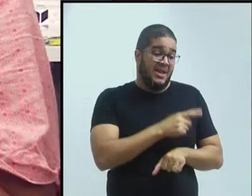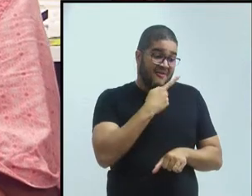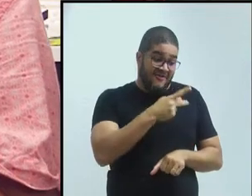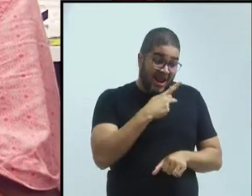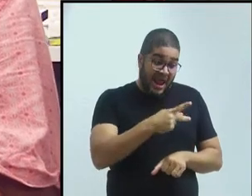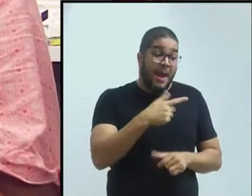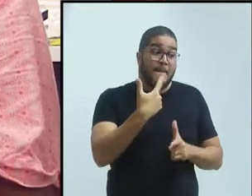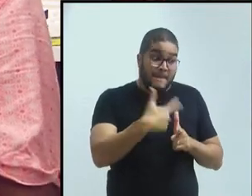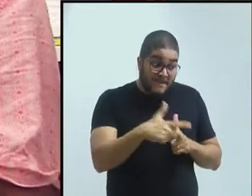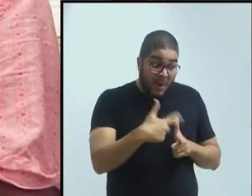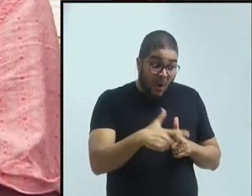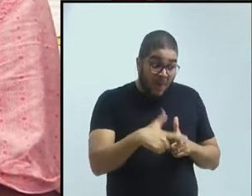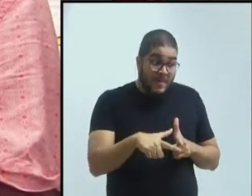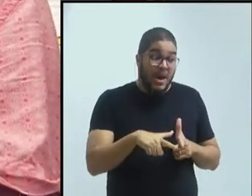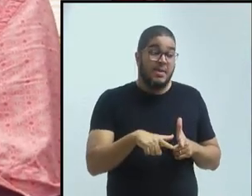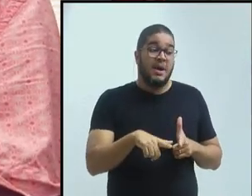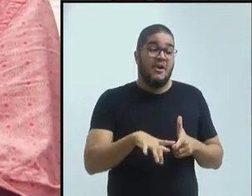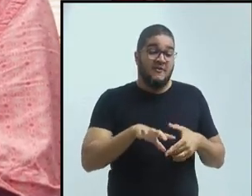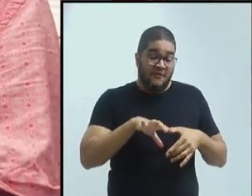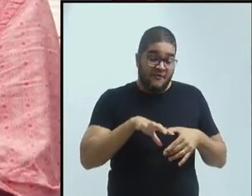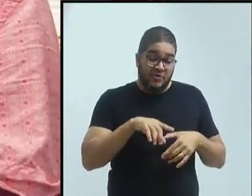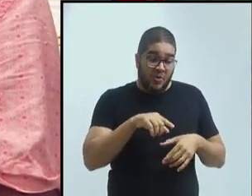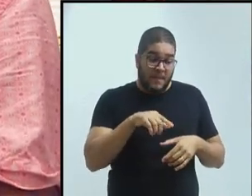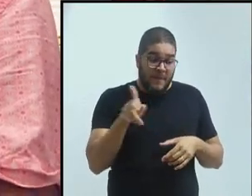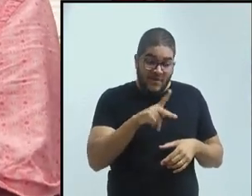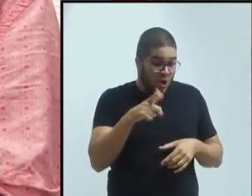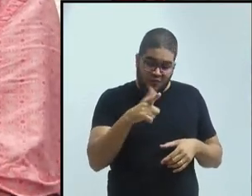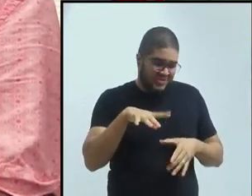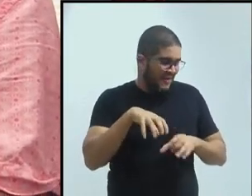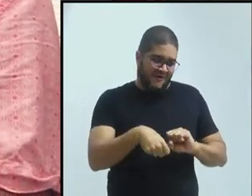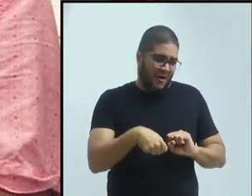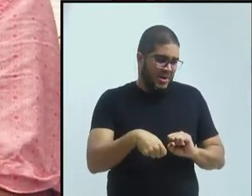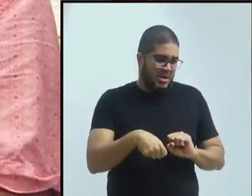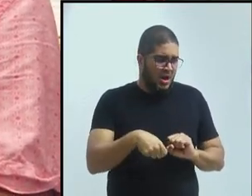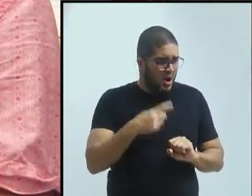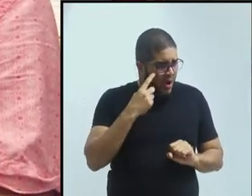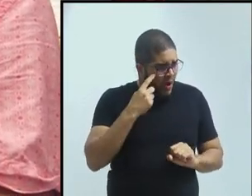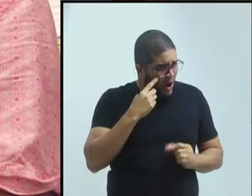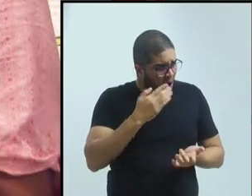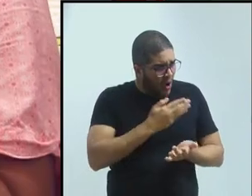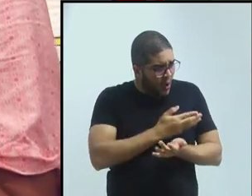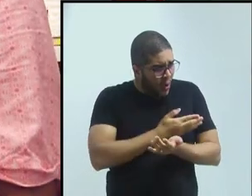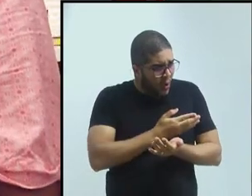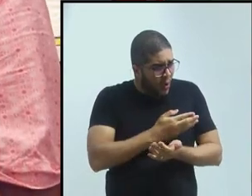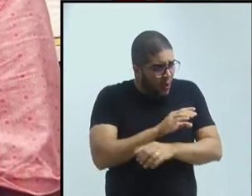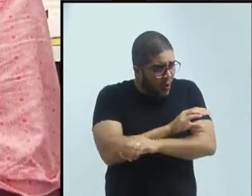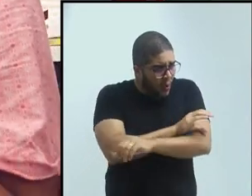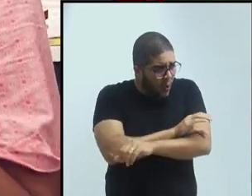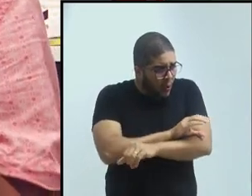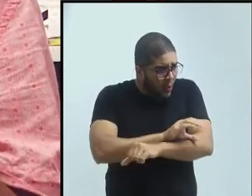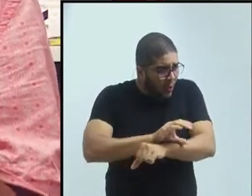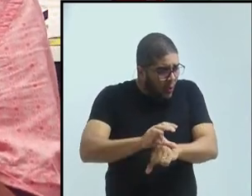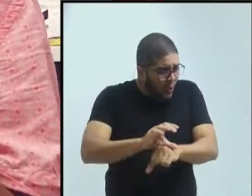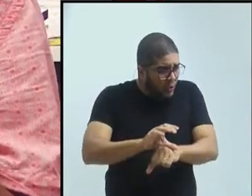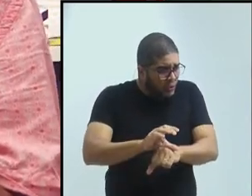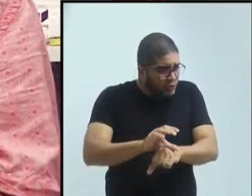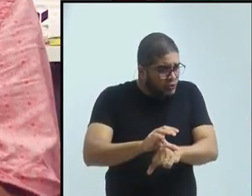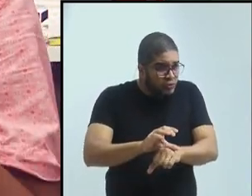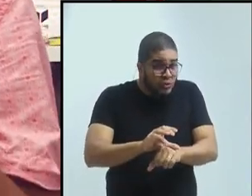área. O curso de formação de professores no SUMB foi criado em 2019, então não tem como você dizer que